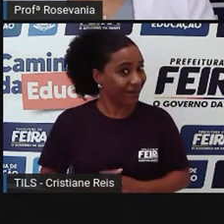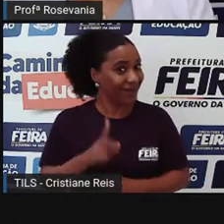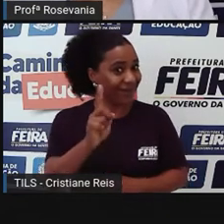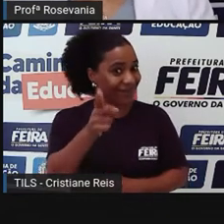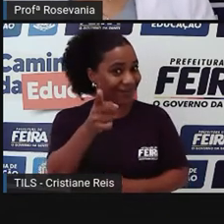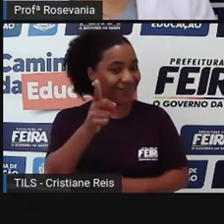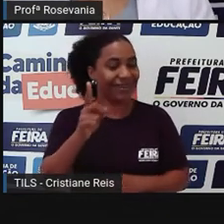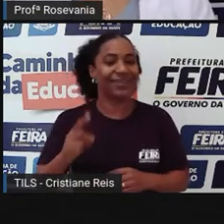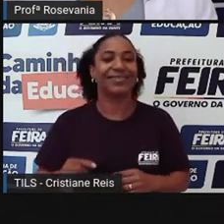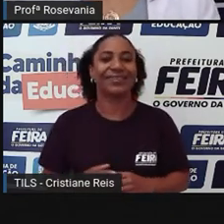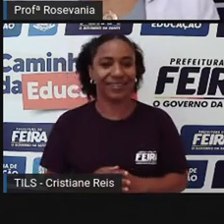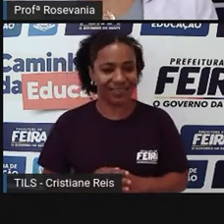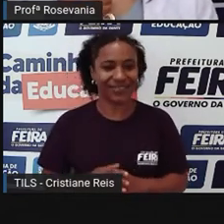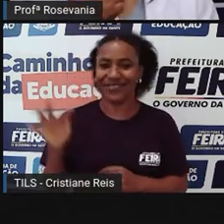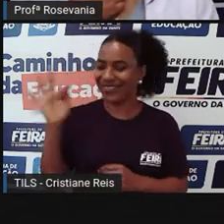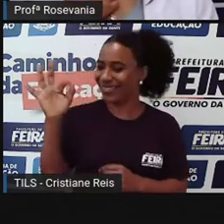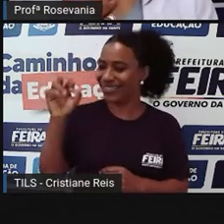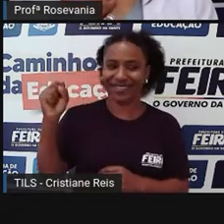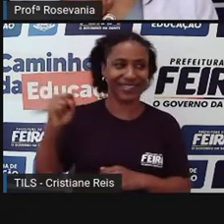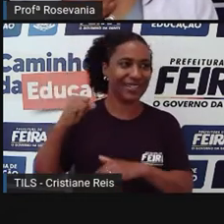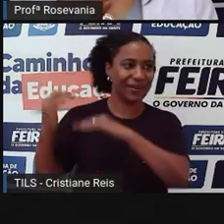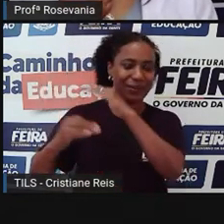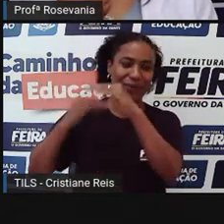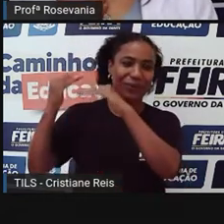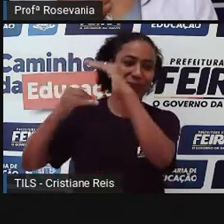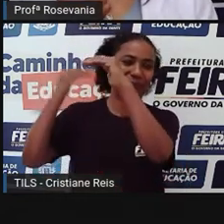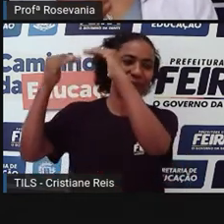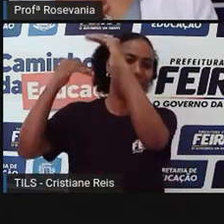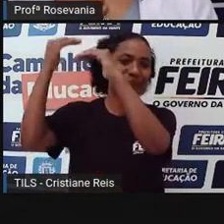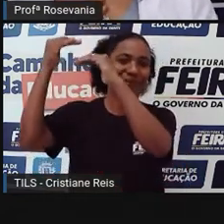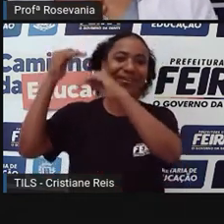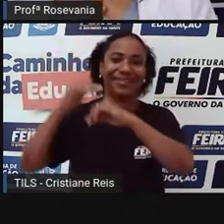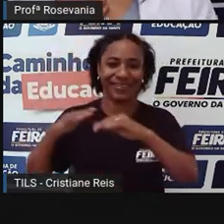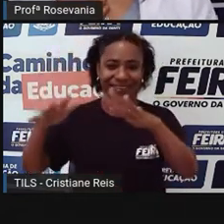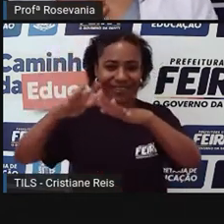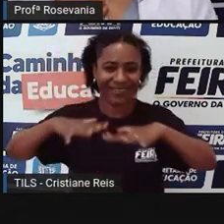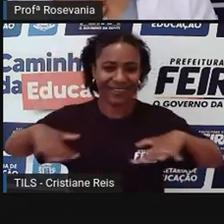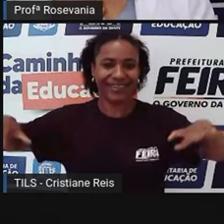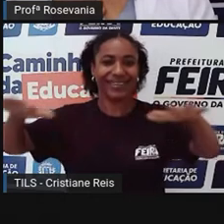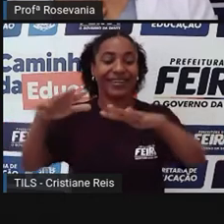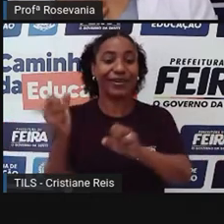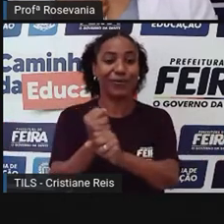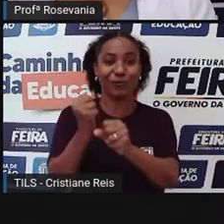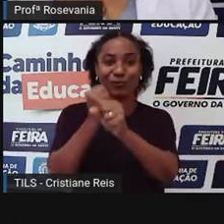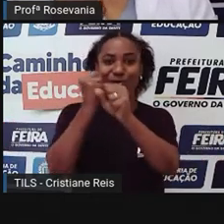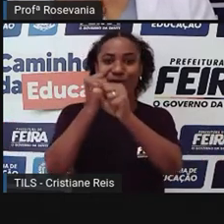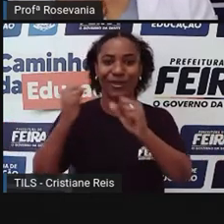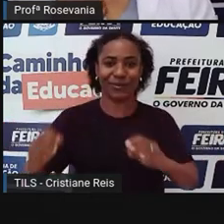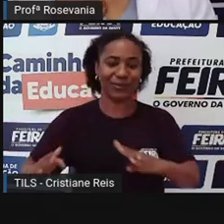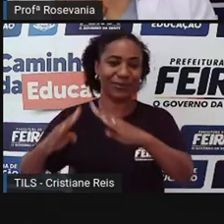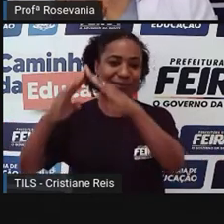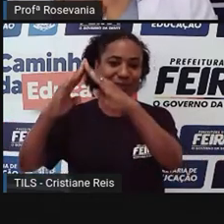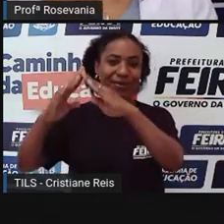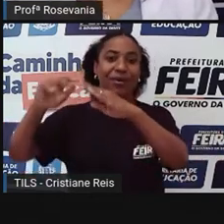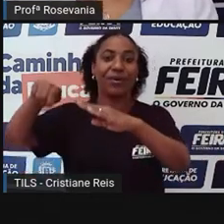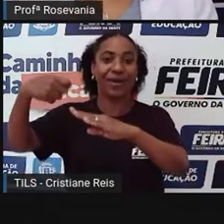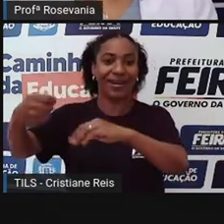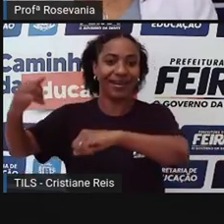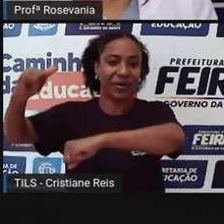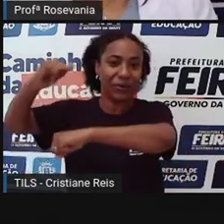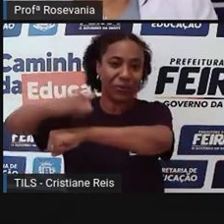falando de progresso, né, no espaço geográfico de Feira de Santana, nós temos sim um aeroporto, que é o aeroporto João do Val.